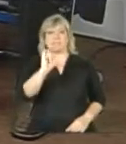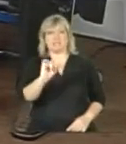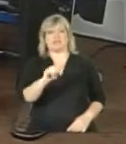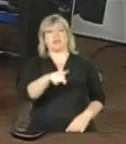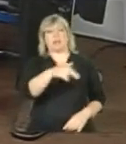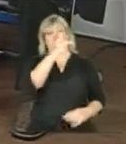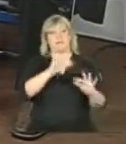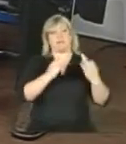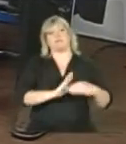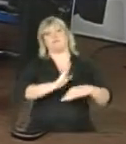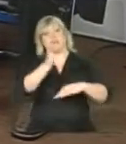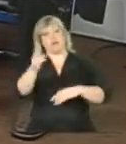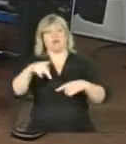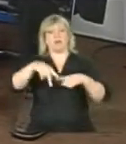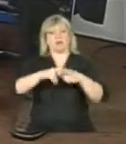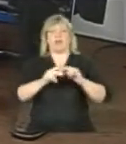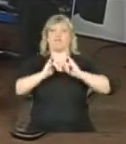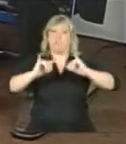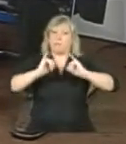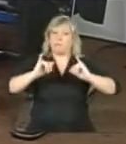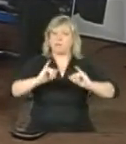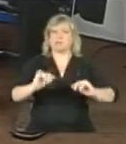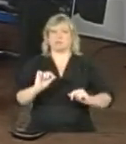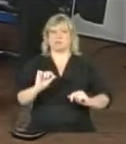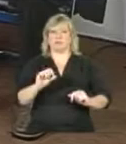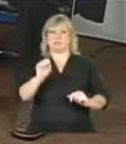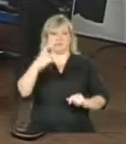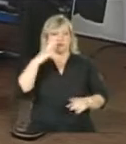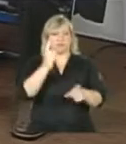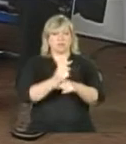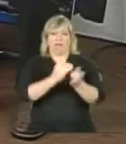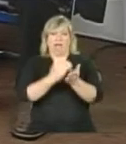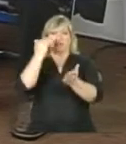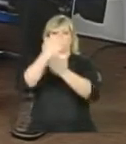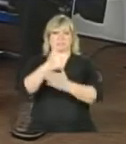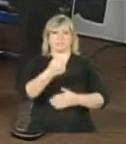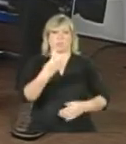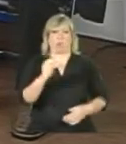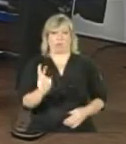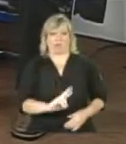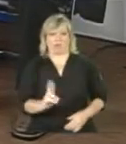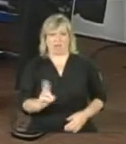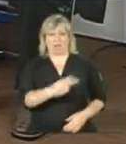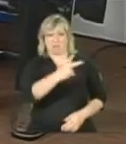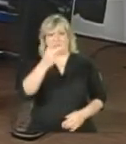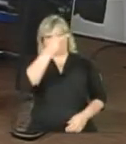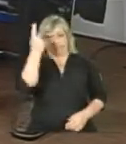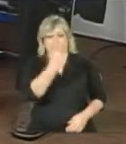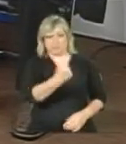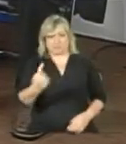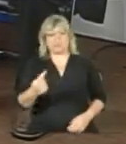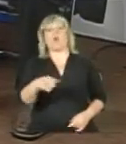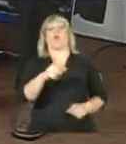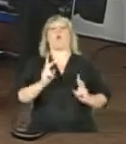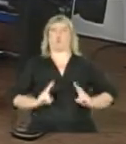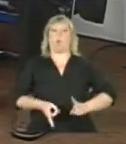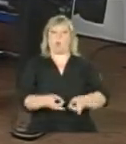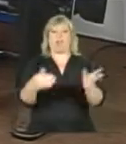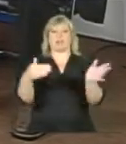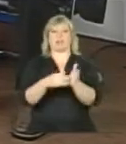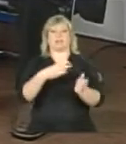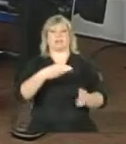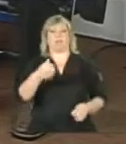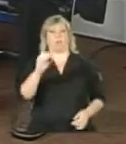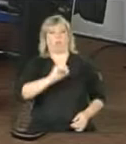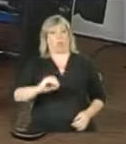a família informar uma renda per capita acima de R 140,00, ela continua no programa até 31 de outubro. E o cancelamento só